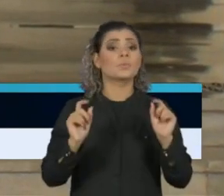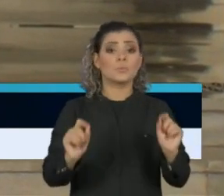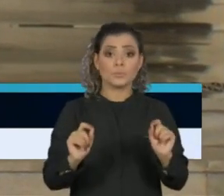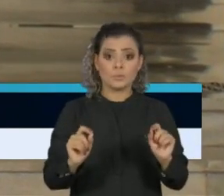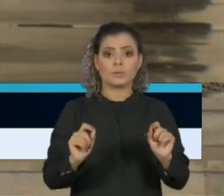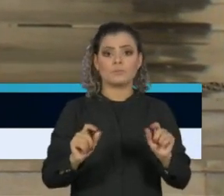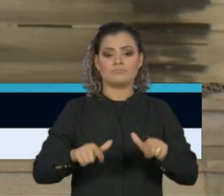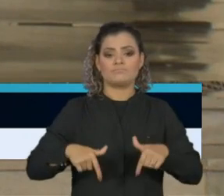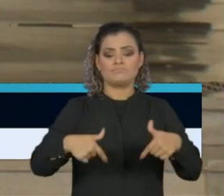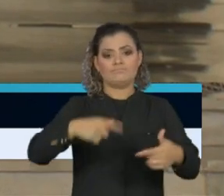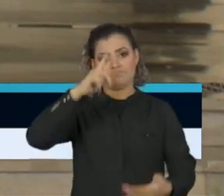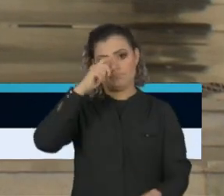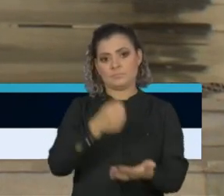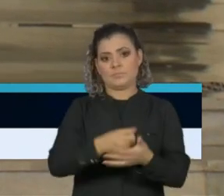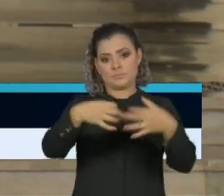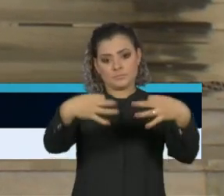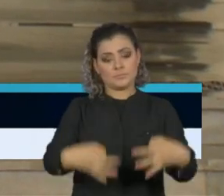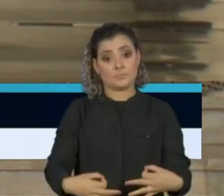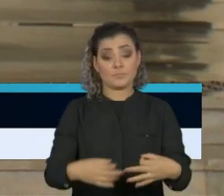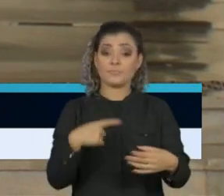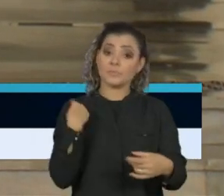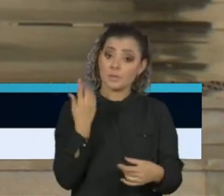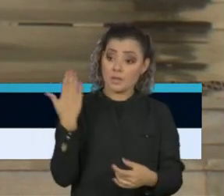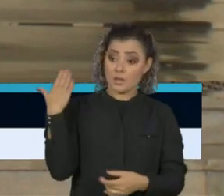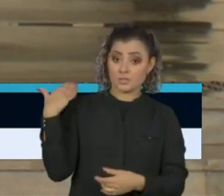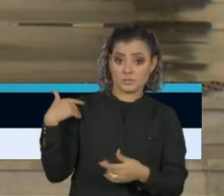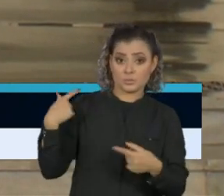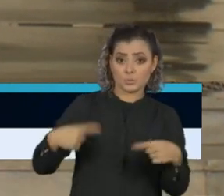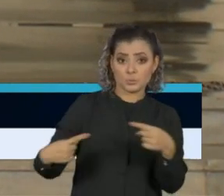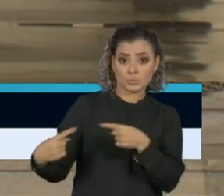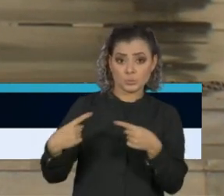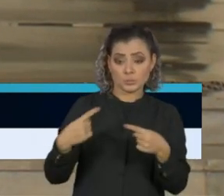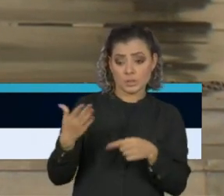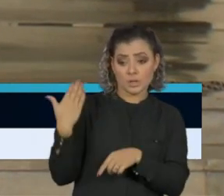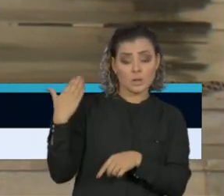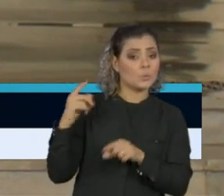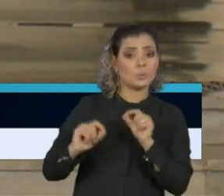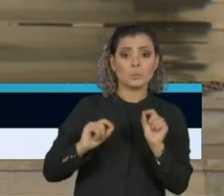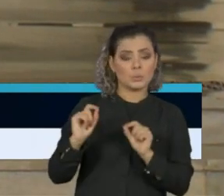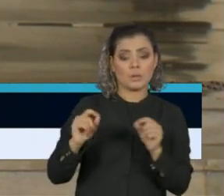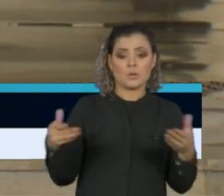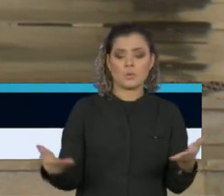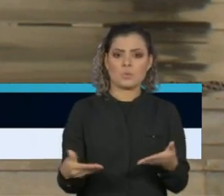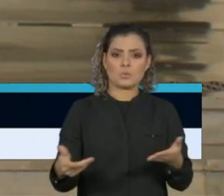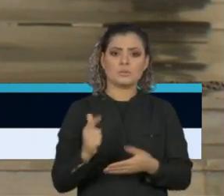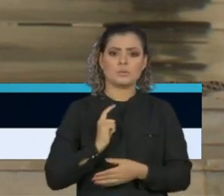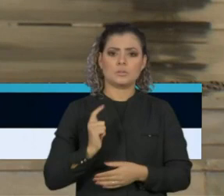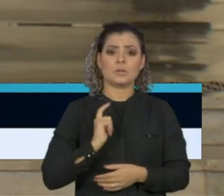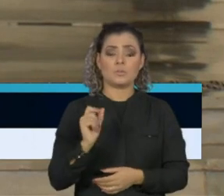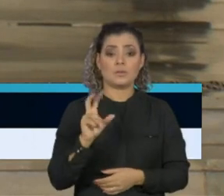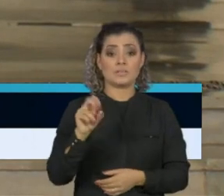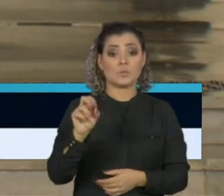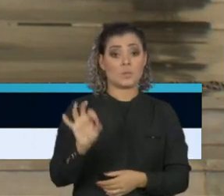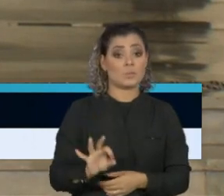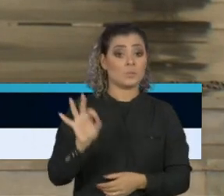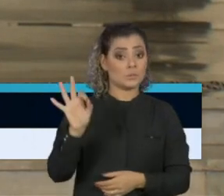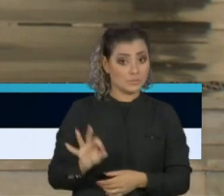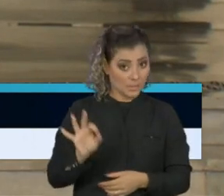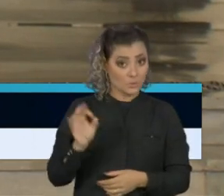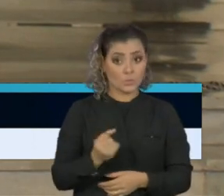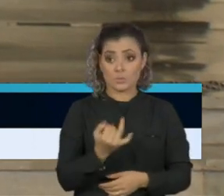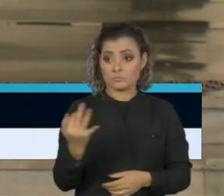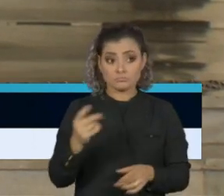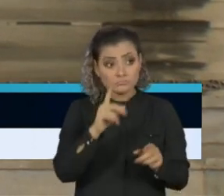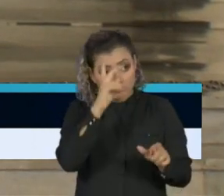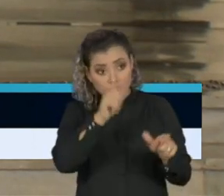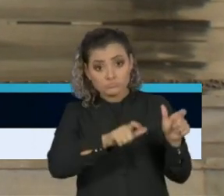essa adesão. Nós estávamos discutindo aqui um pouquinho antes que hoje nós temos um número de 50%. Temos